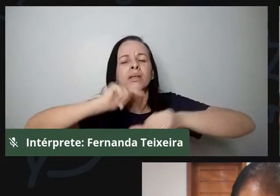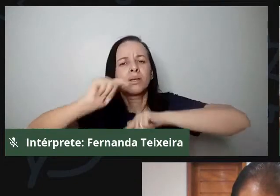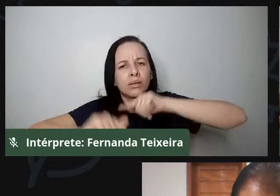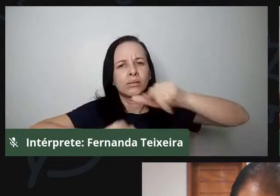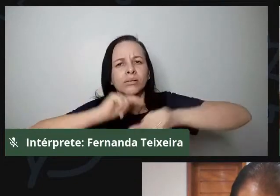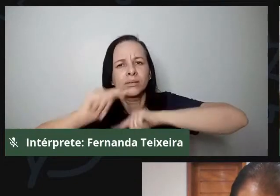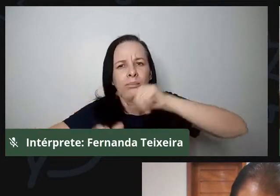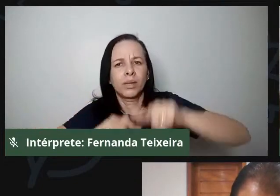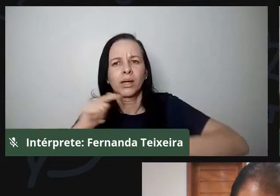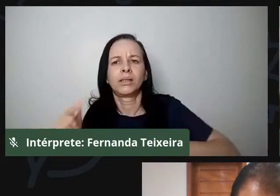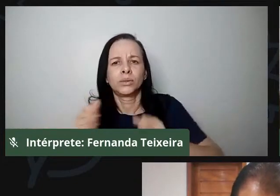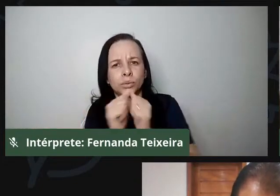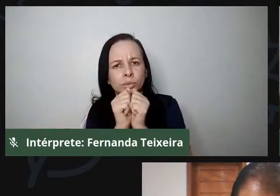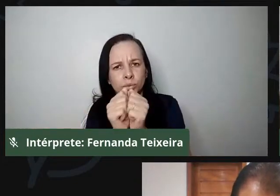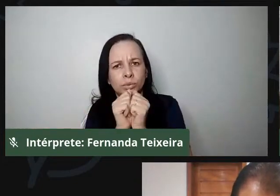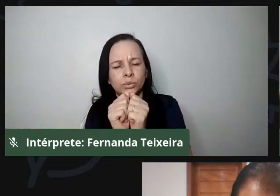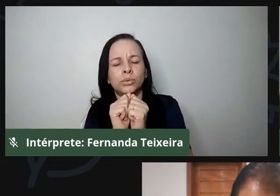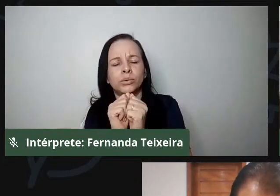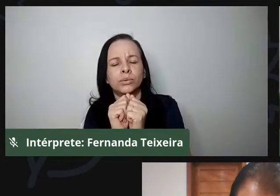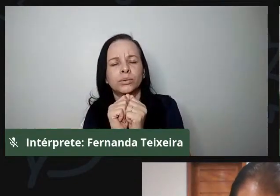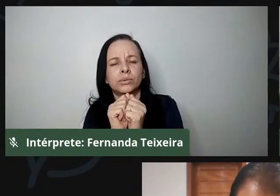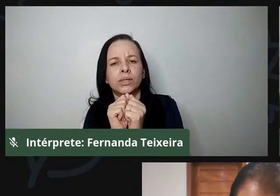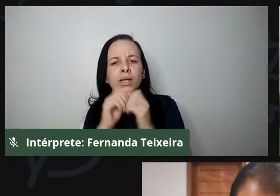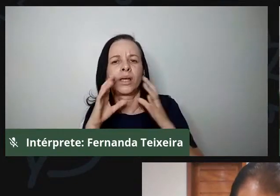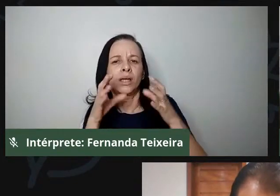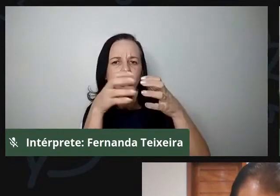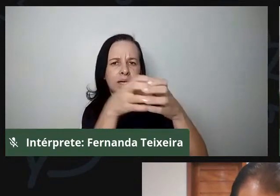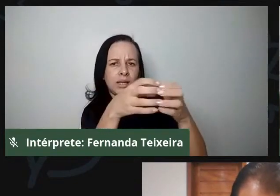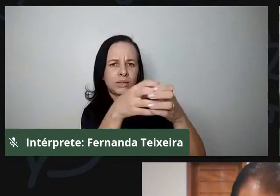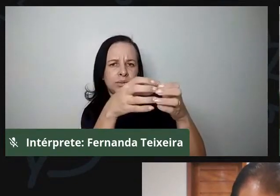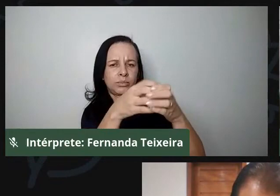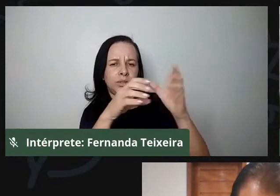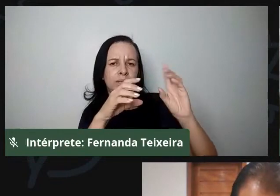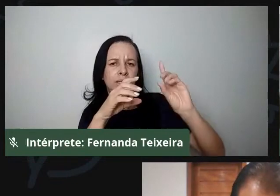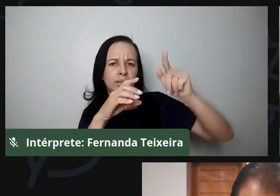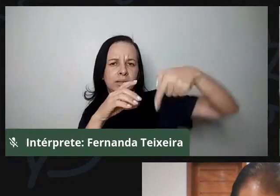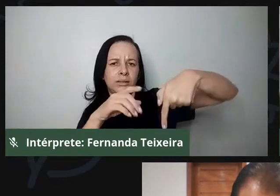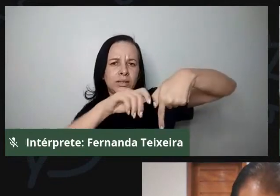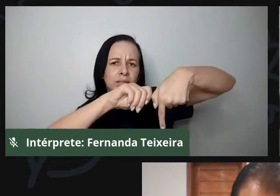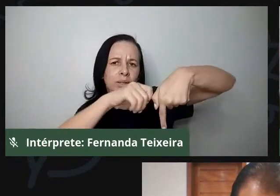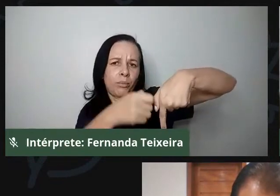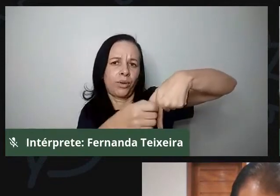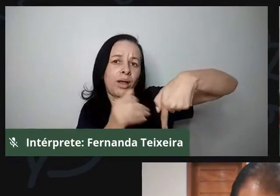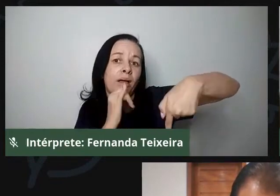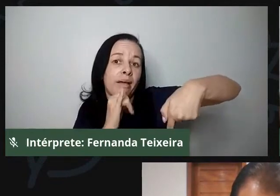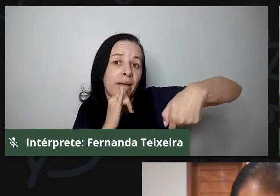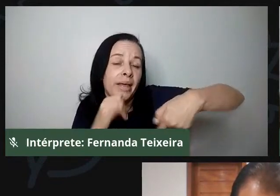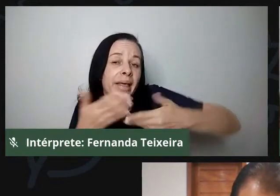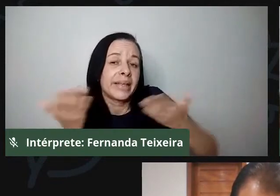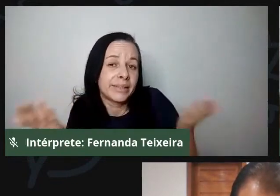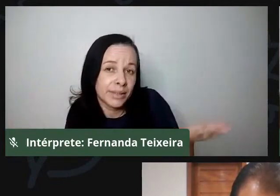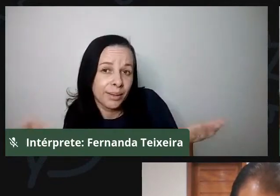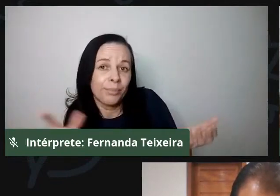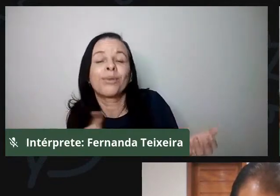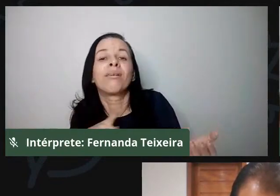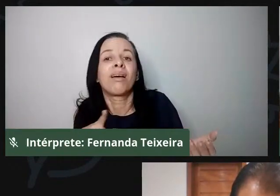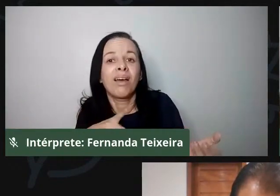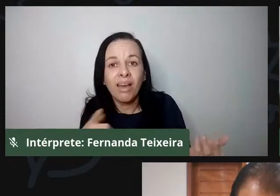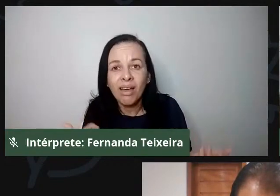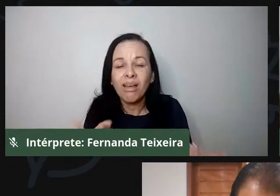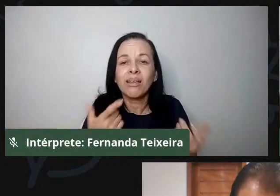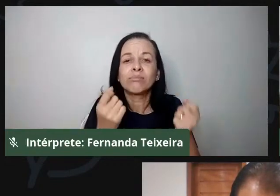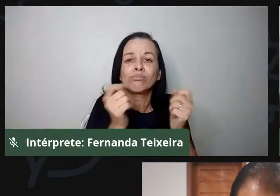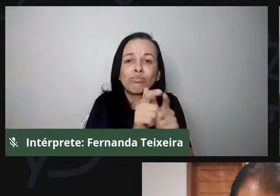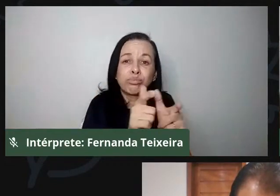junto às comunidades quilombolas. Para dar exemplo disso, Joalã, é que a gente tem aí grande parte das comunidades quilombolas